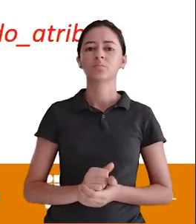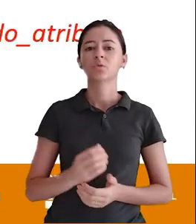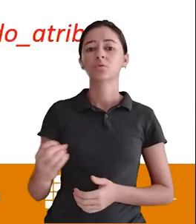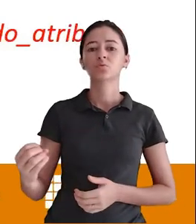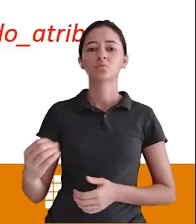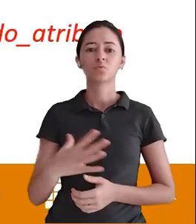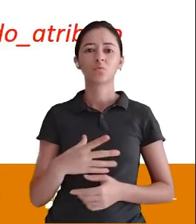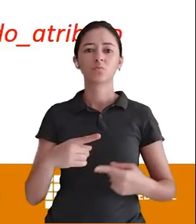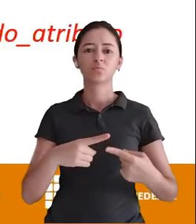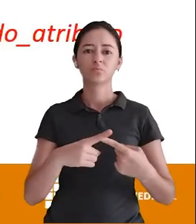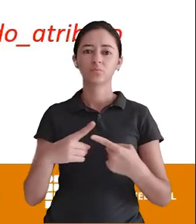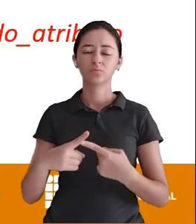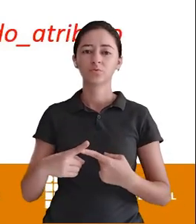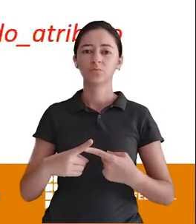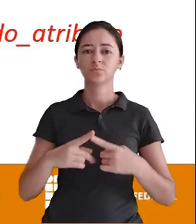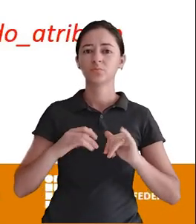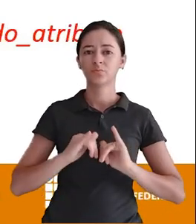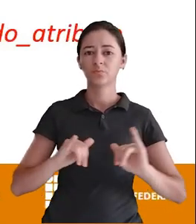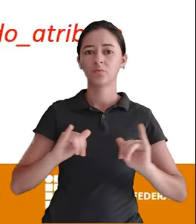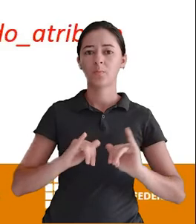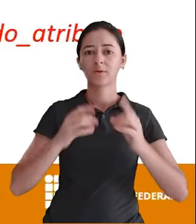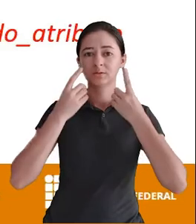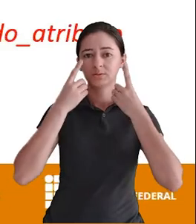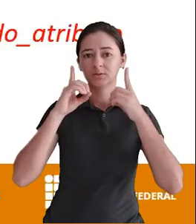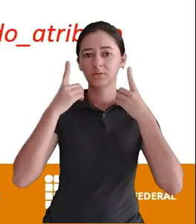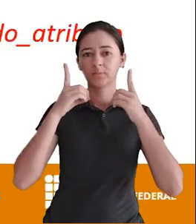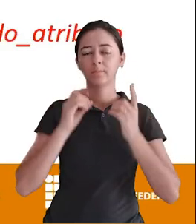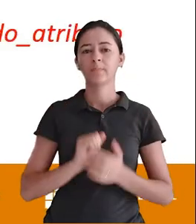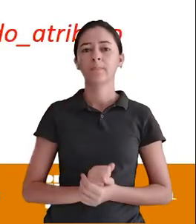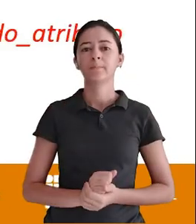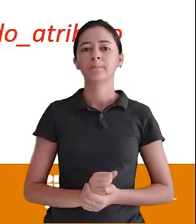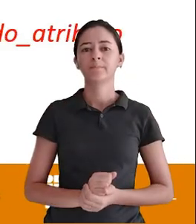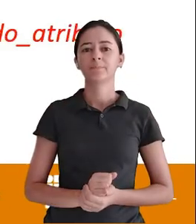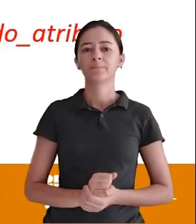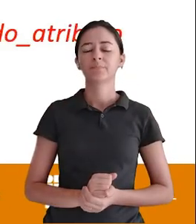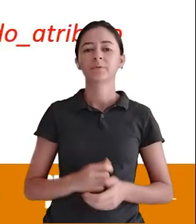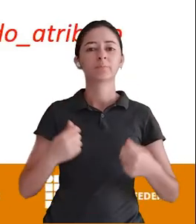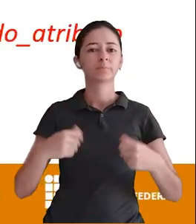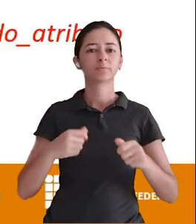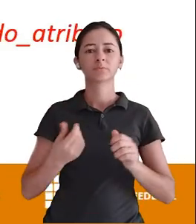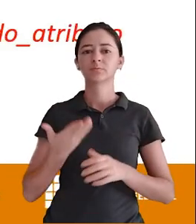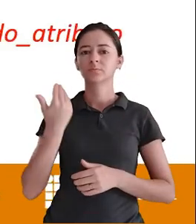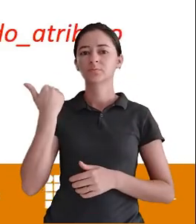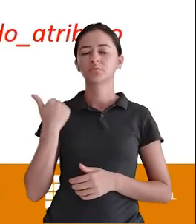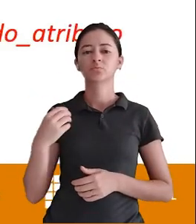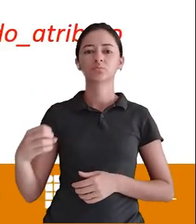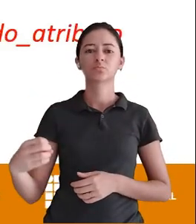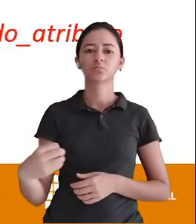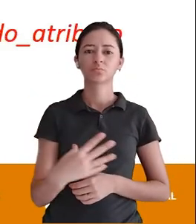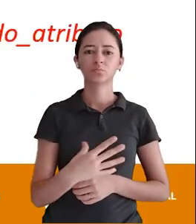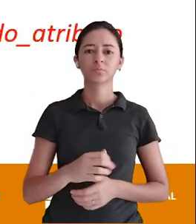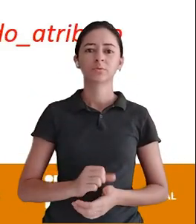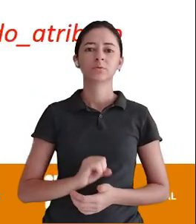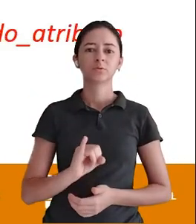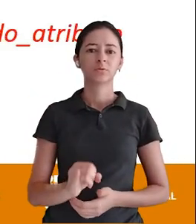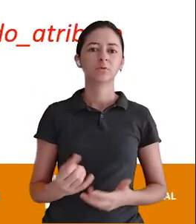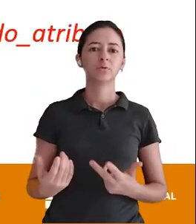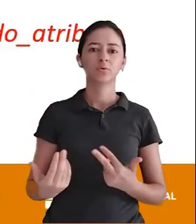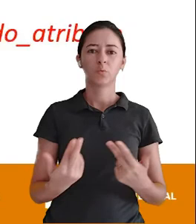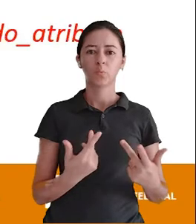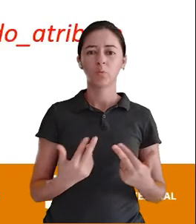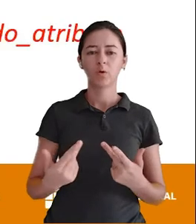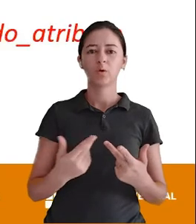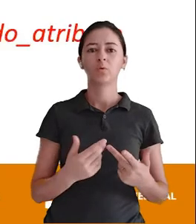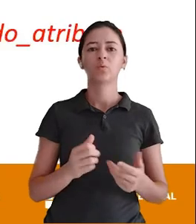O tipo de dado Aqui fica Um só Não precisa colocar O antigo e o novo É só um tipo de dado E se for o mesmo Ele continua